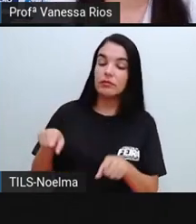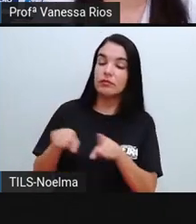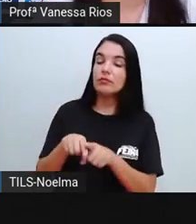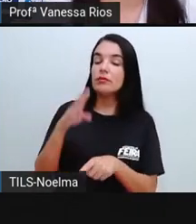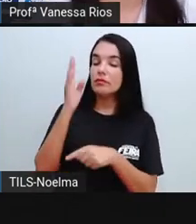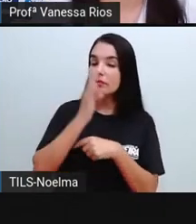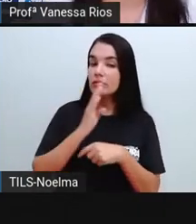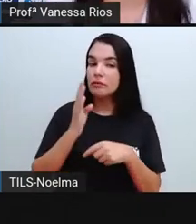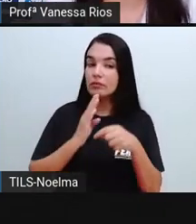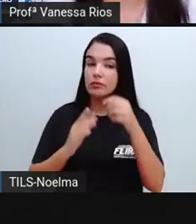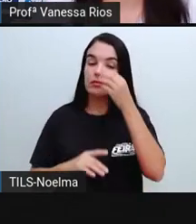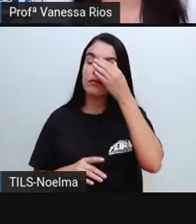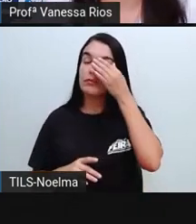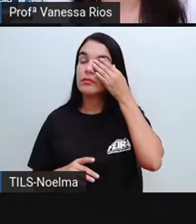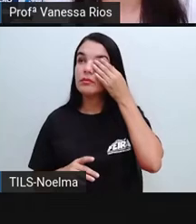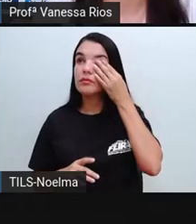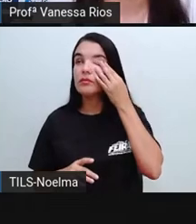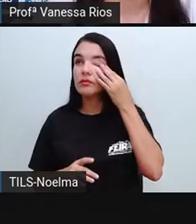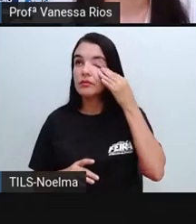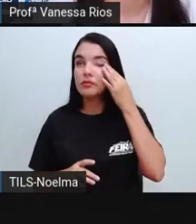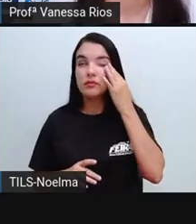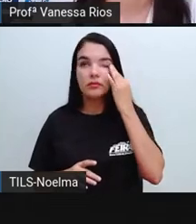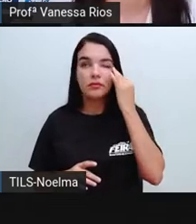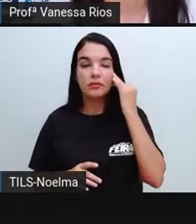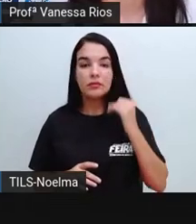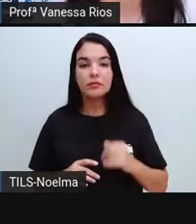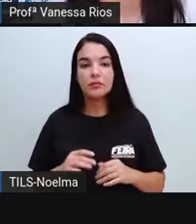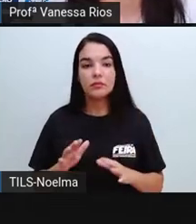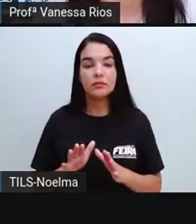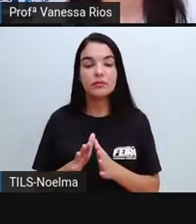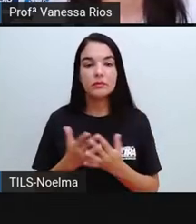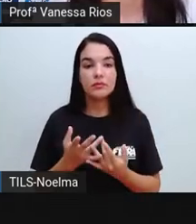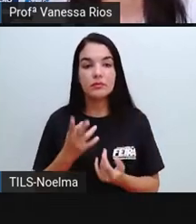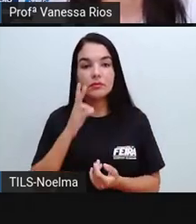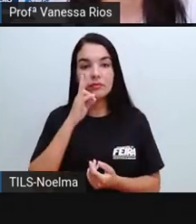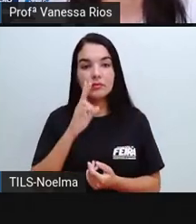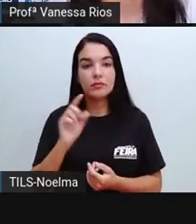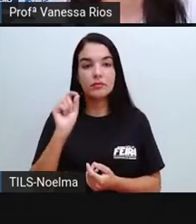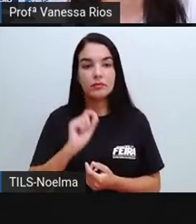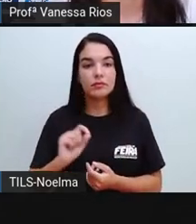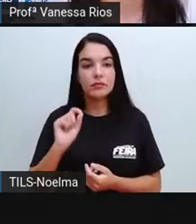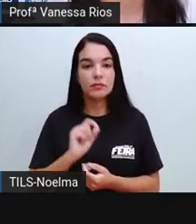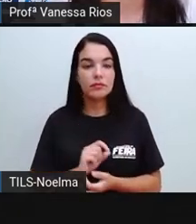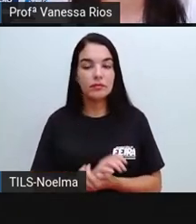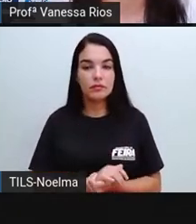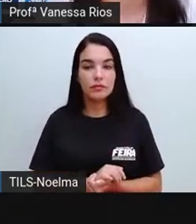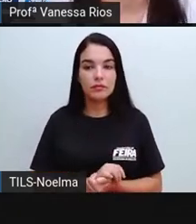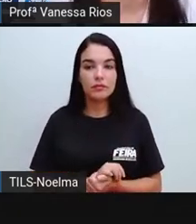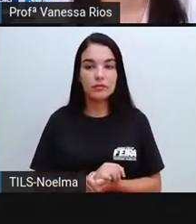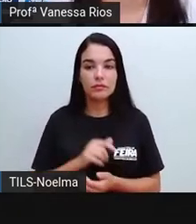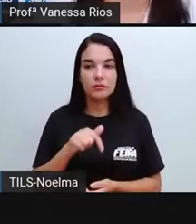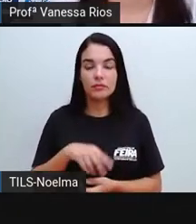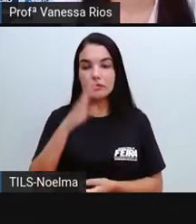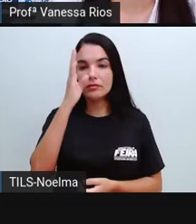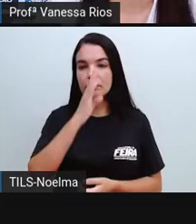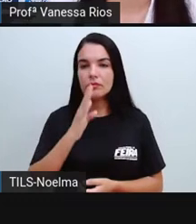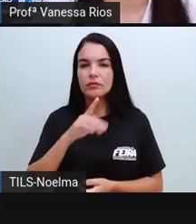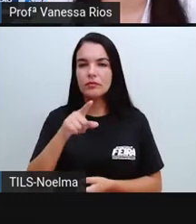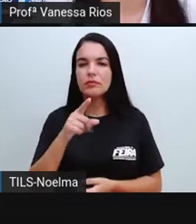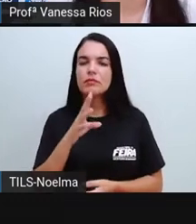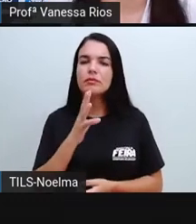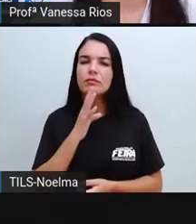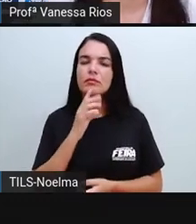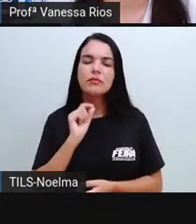Quando a Pró pergunta, até diante do que a gente também já observou em relação aos agricultores no nosso país, o vocês